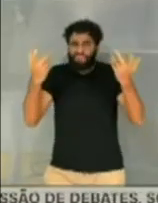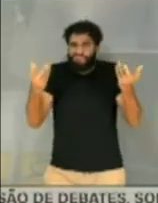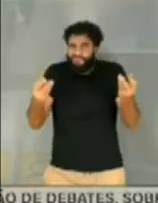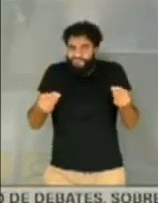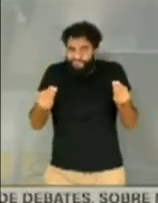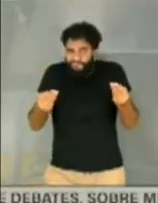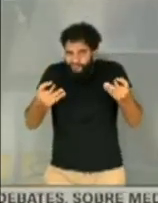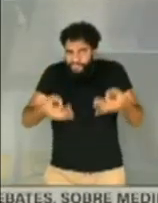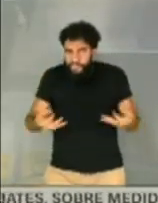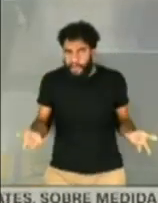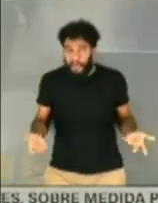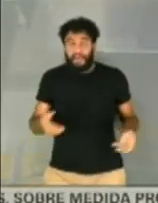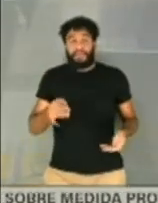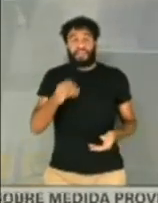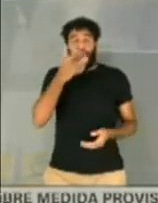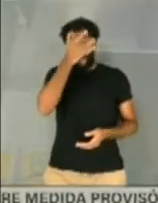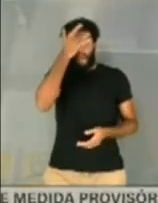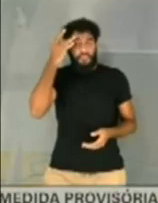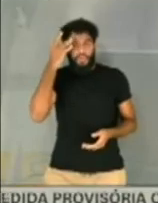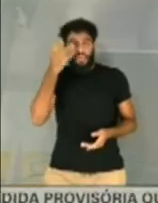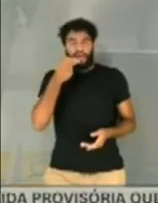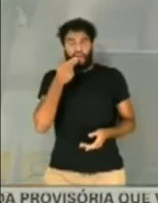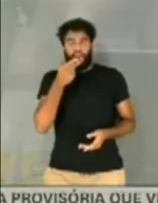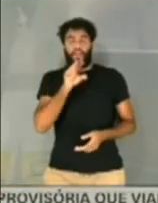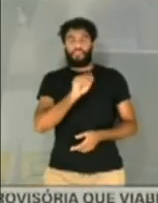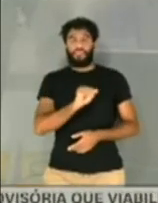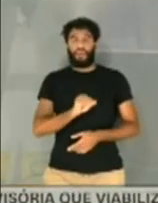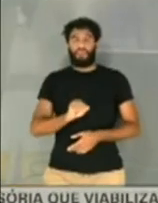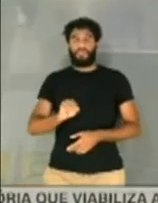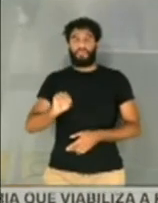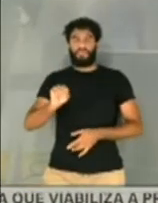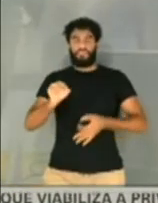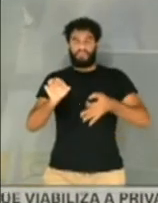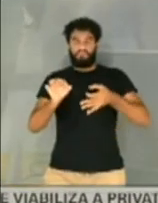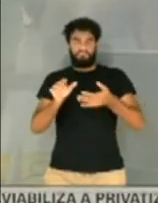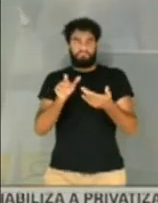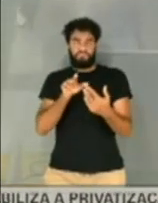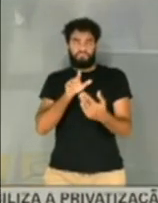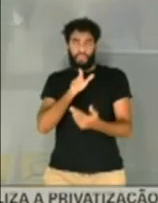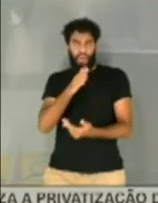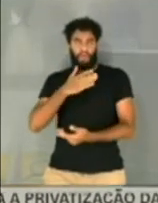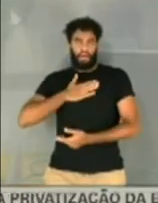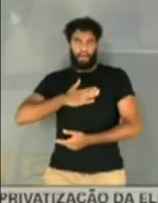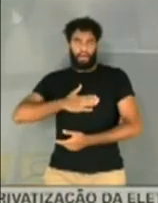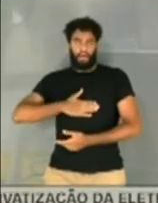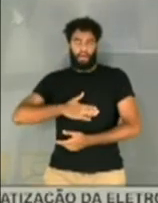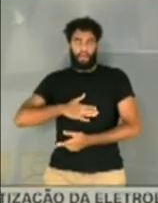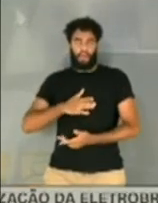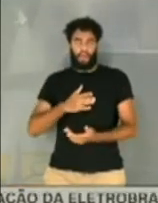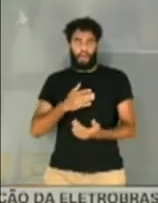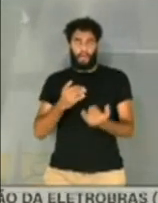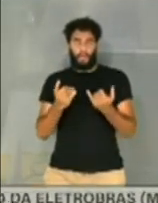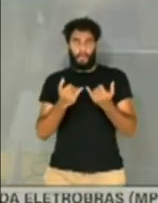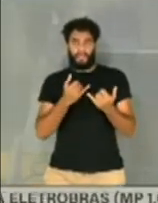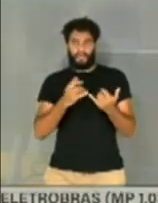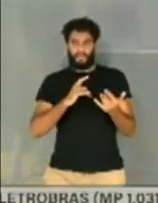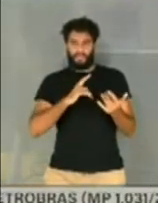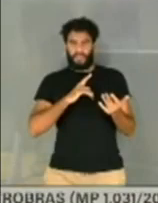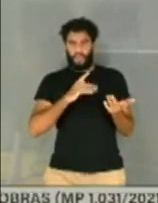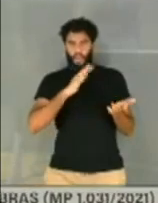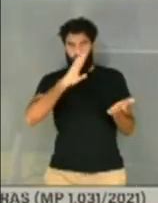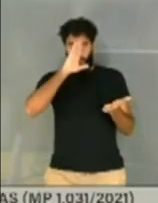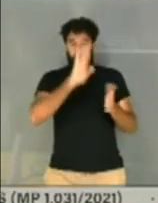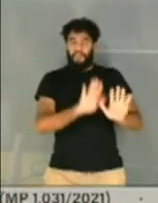Mas quem fala baixo, de uma forma bastante calma, parece que passa mais credibilidade. Na